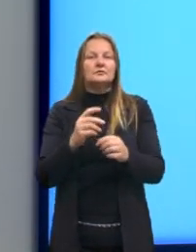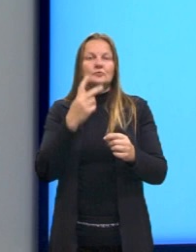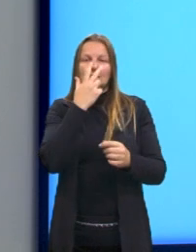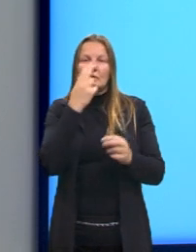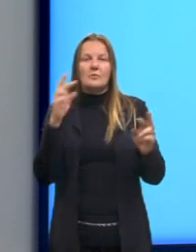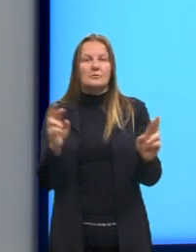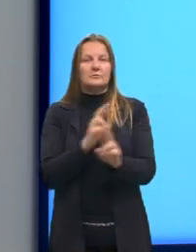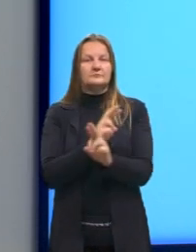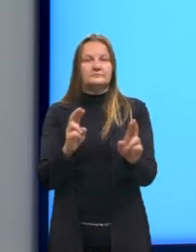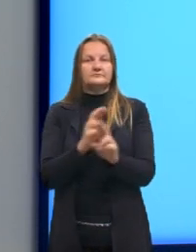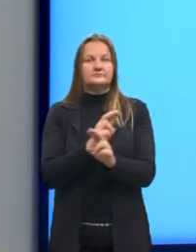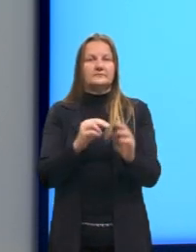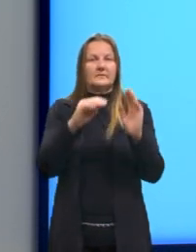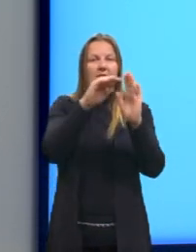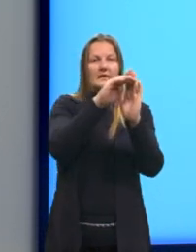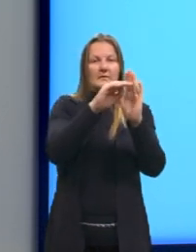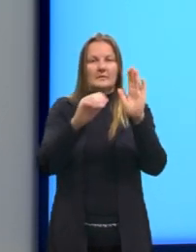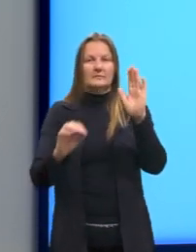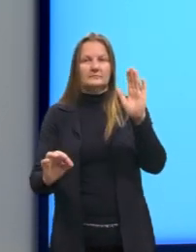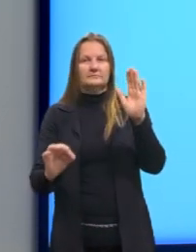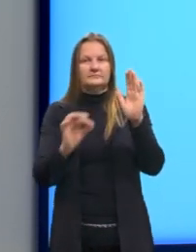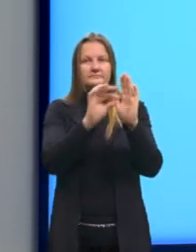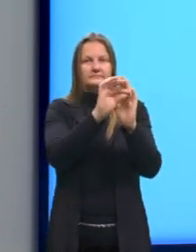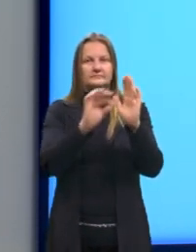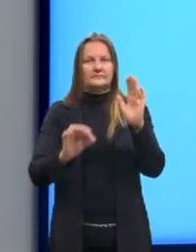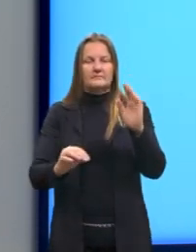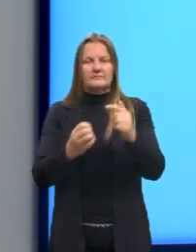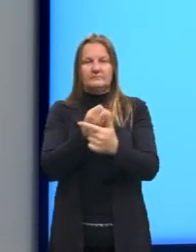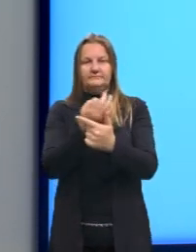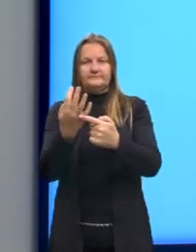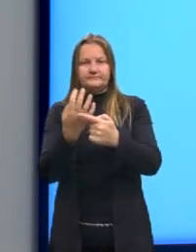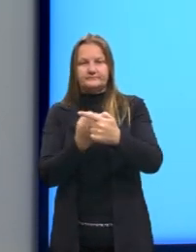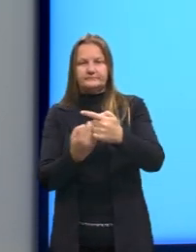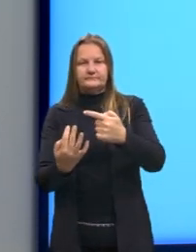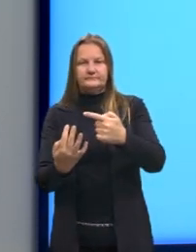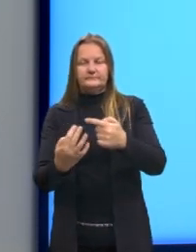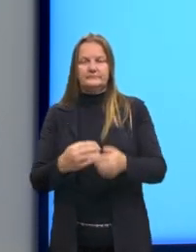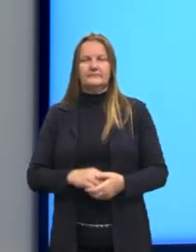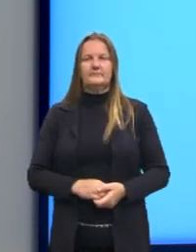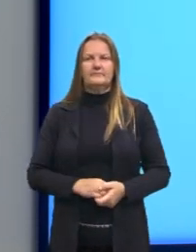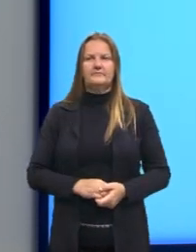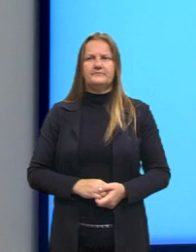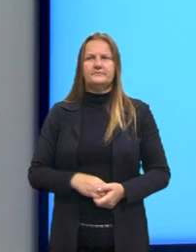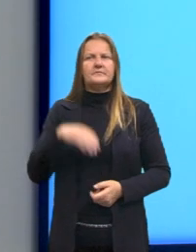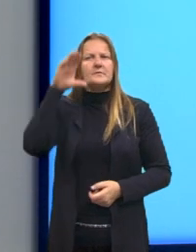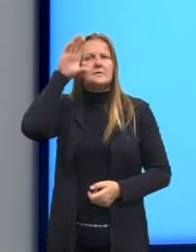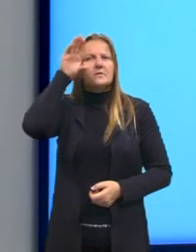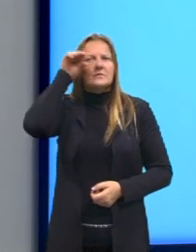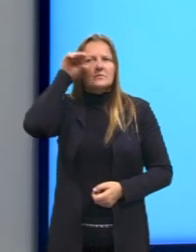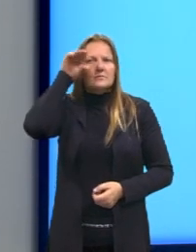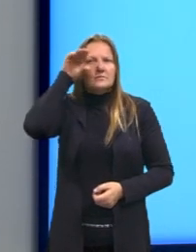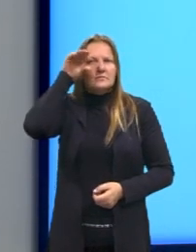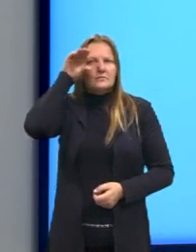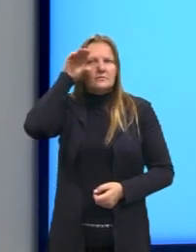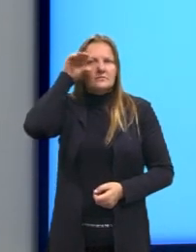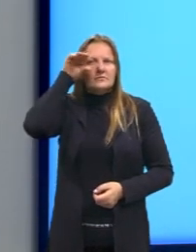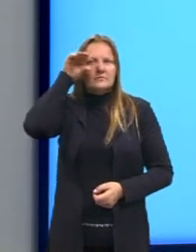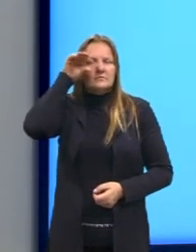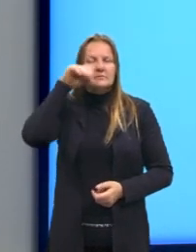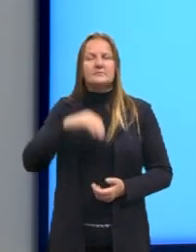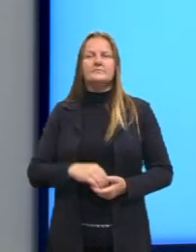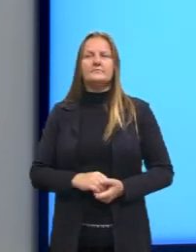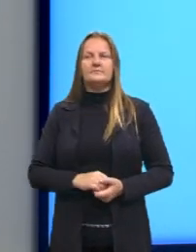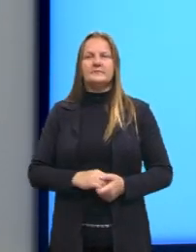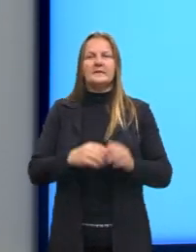relação em cima e embaixo ali na fração. Então, aqui, eu vou olhar a variação, né? Vou fazer, então,